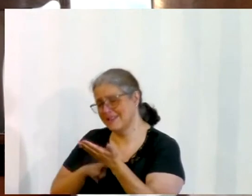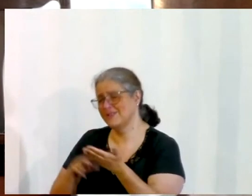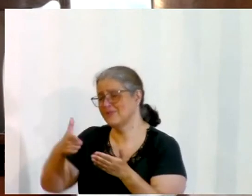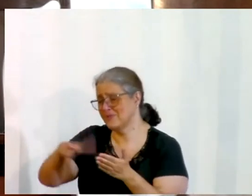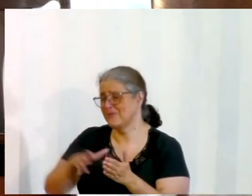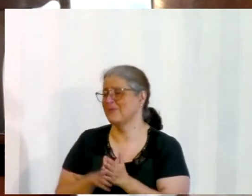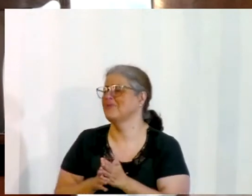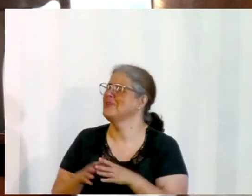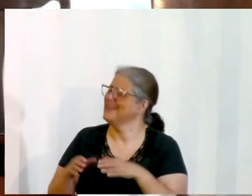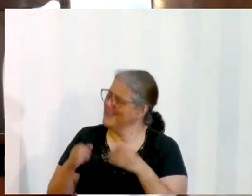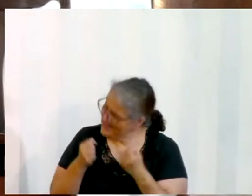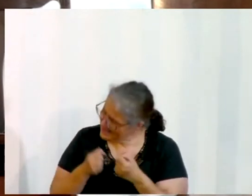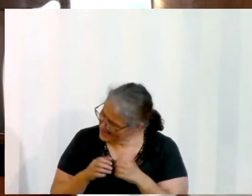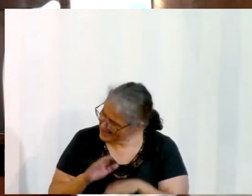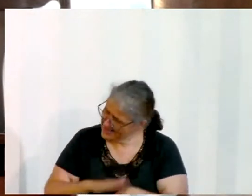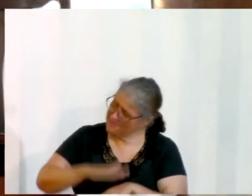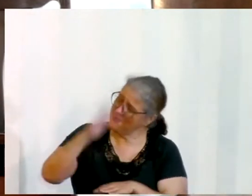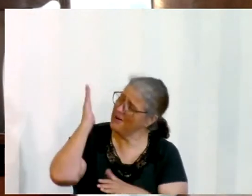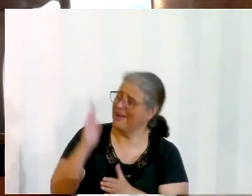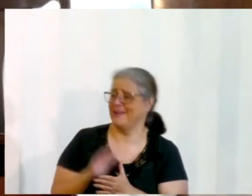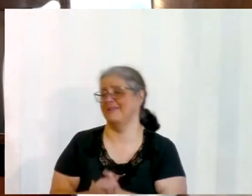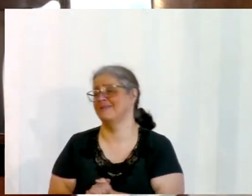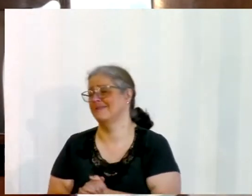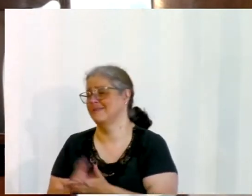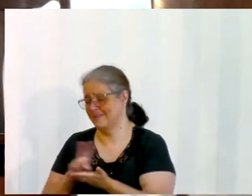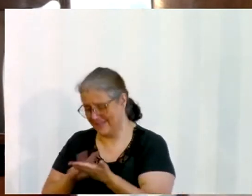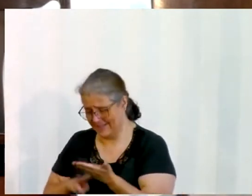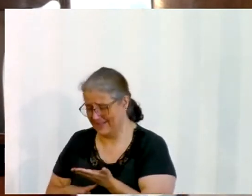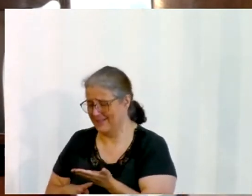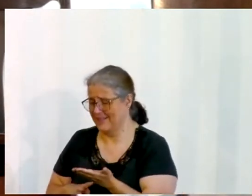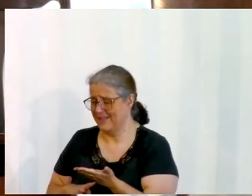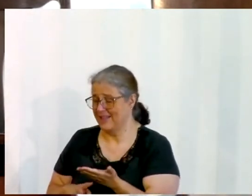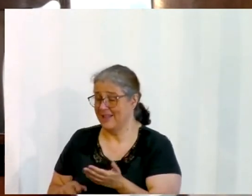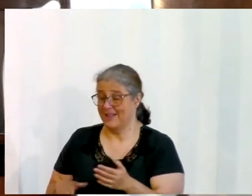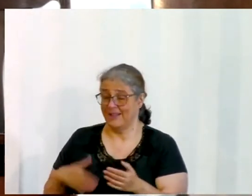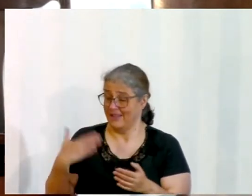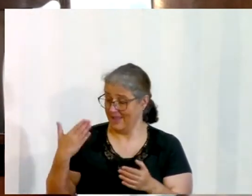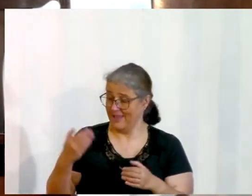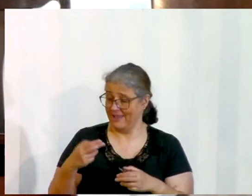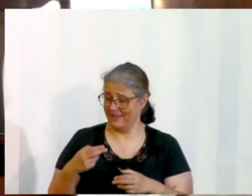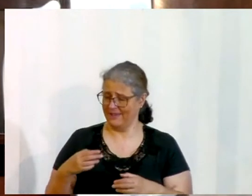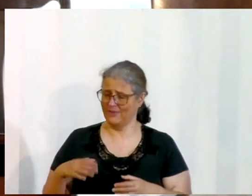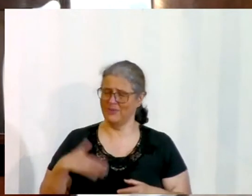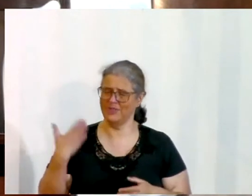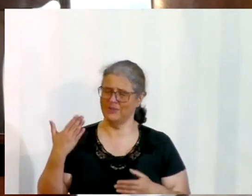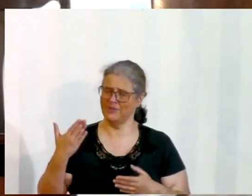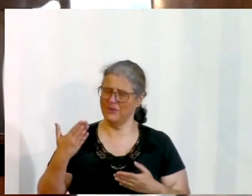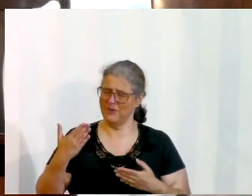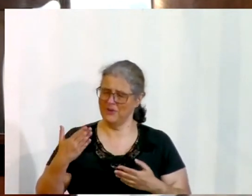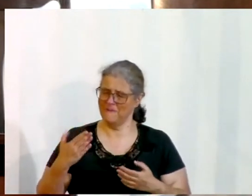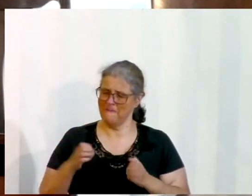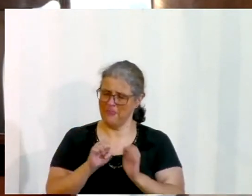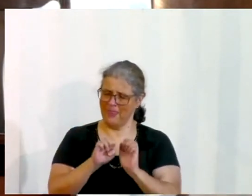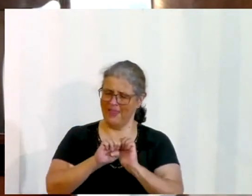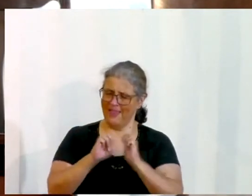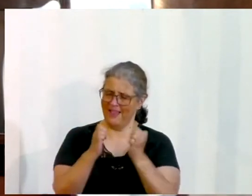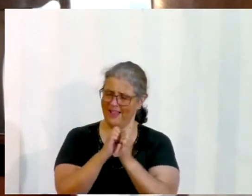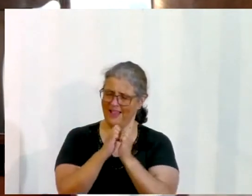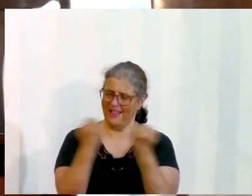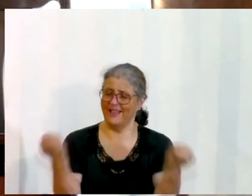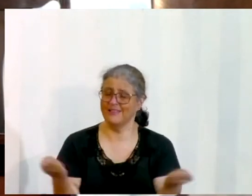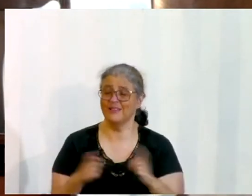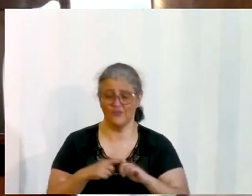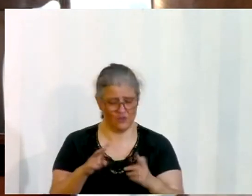a voz do Senhor, ao Esdras, naquele púlpito de madeira, quando ele foi lendo a Tua palavra, os escribas ali, os